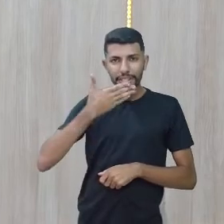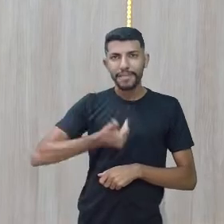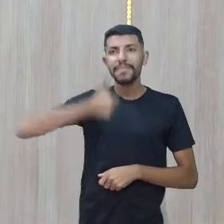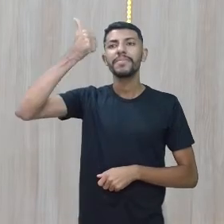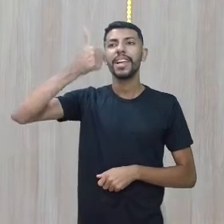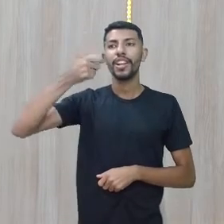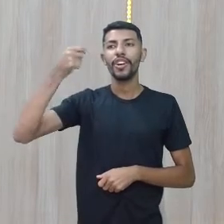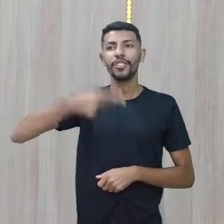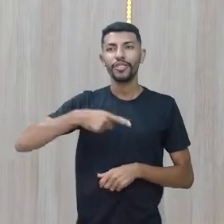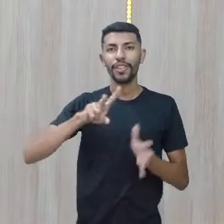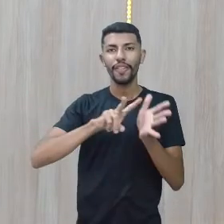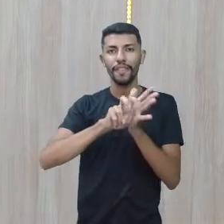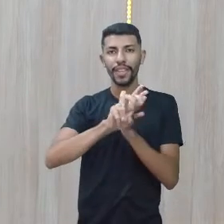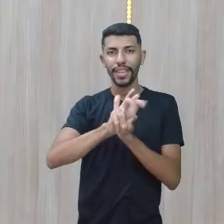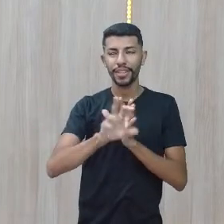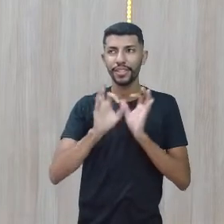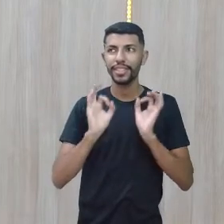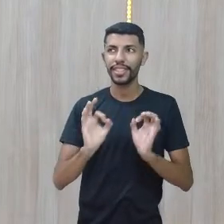que um vírus?